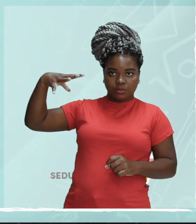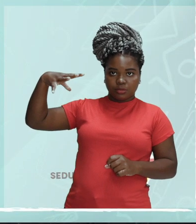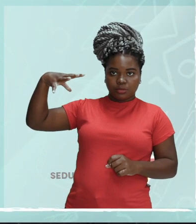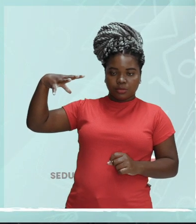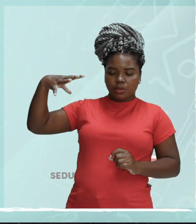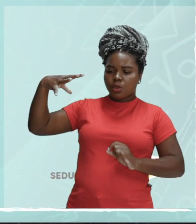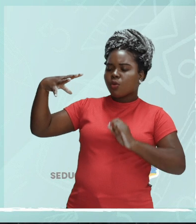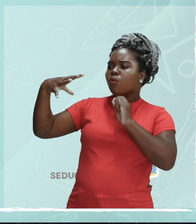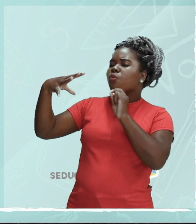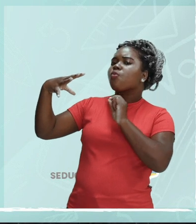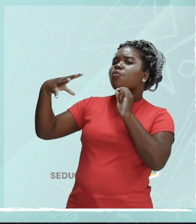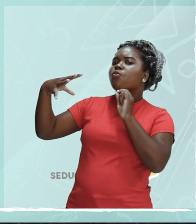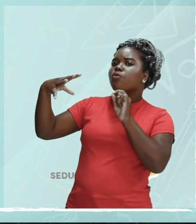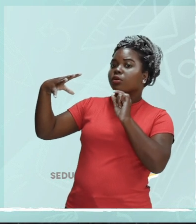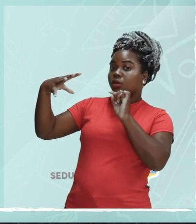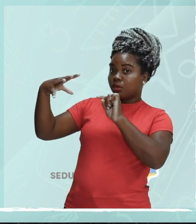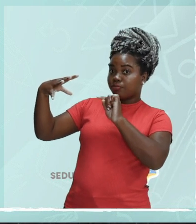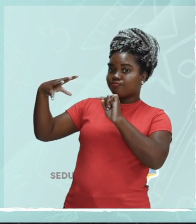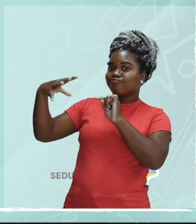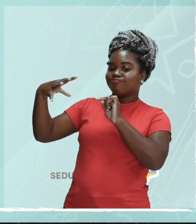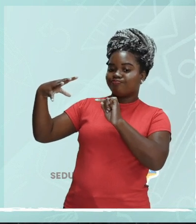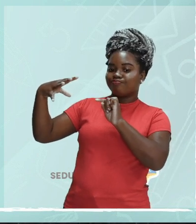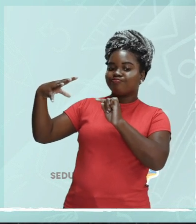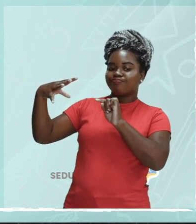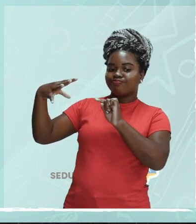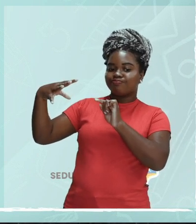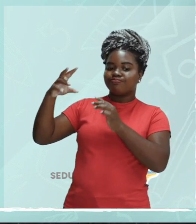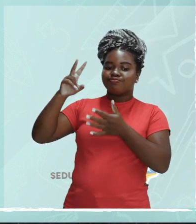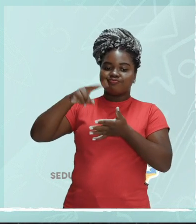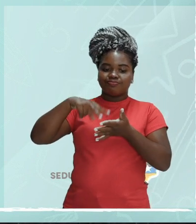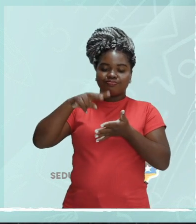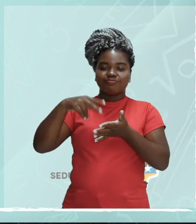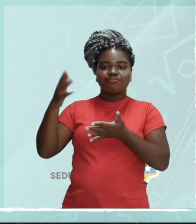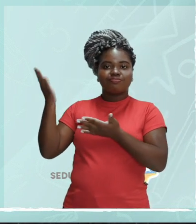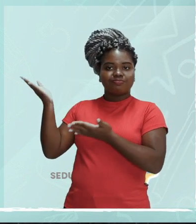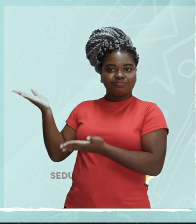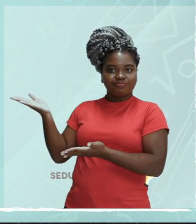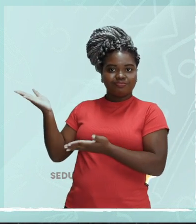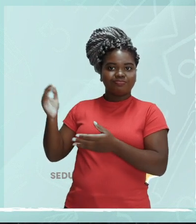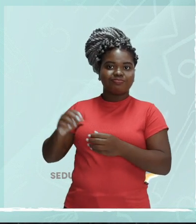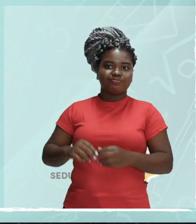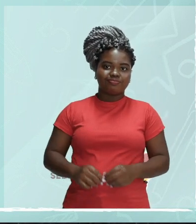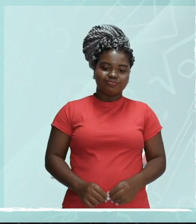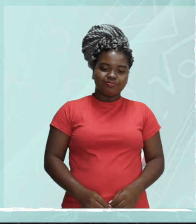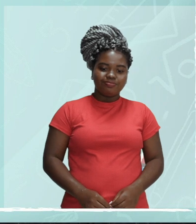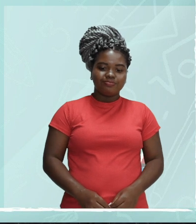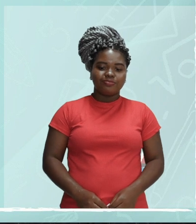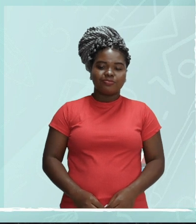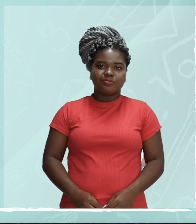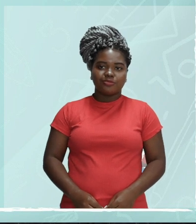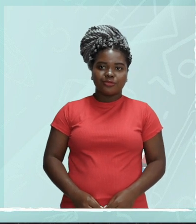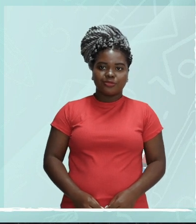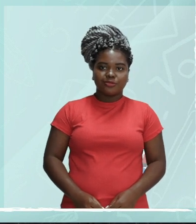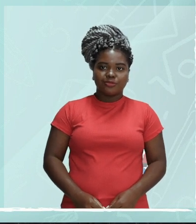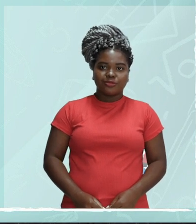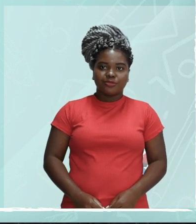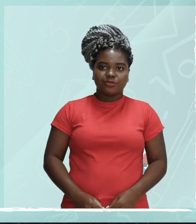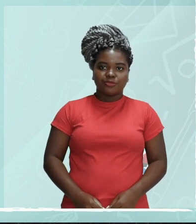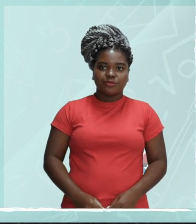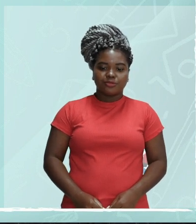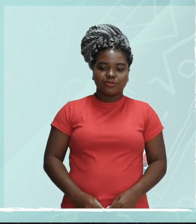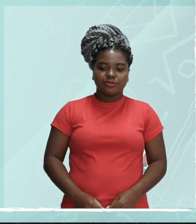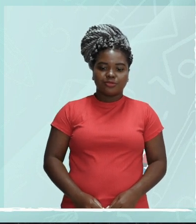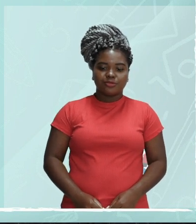Luz, energia radiante, que ela é emitida por certas substâncias e sobre